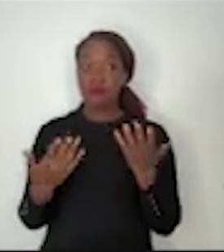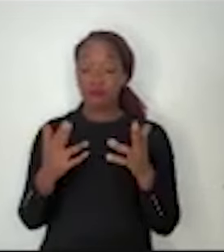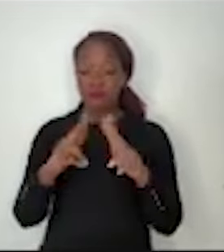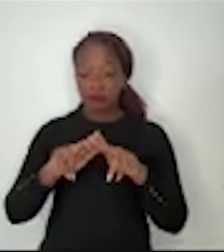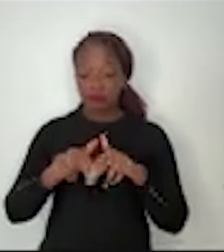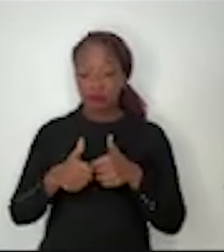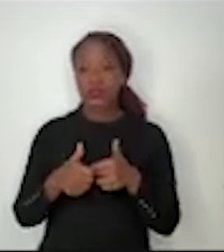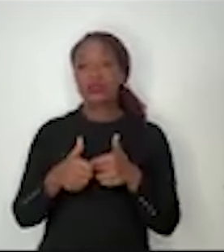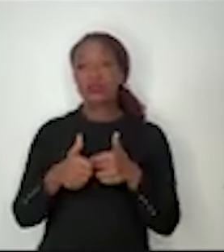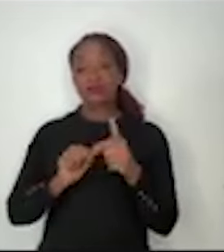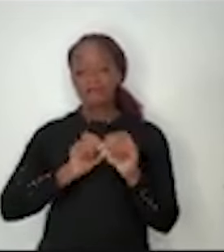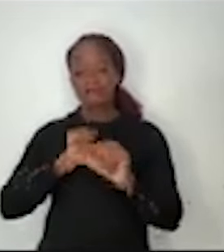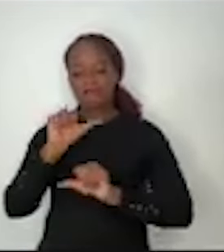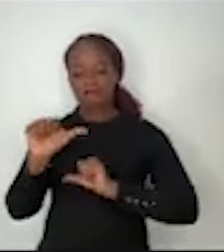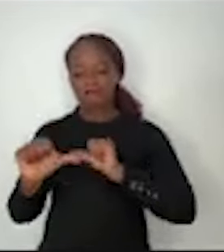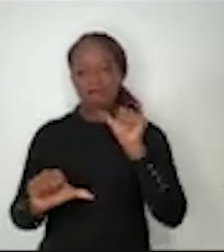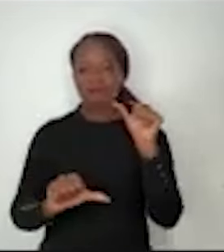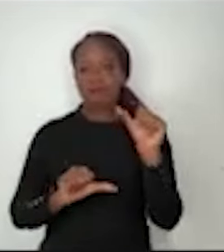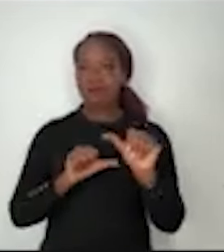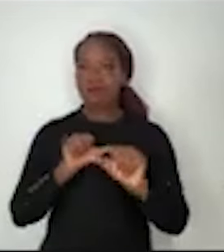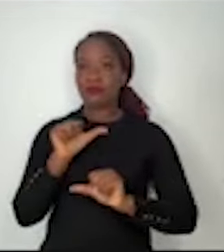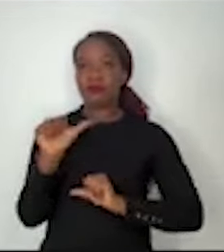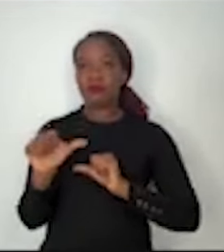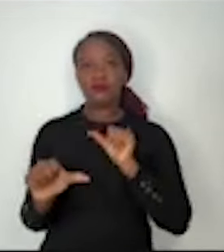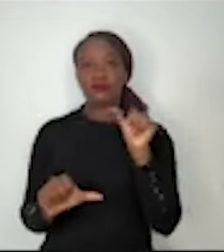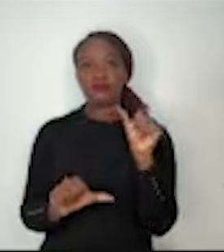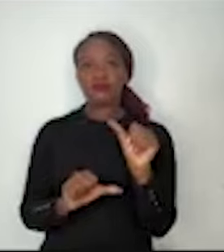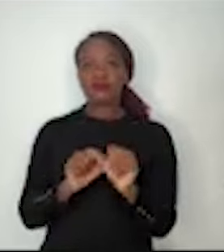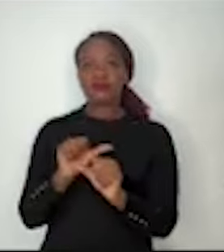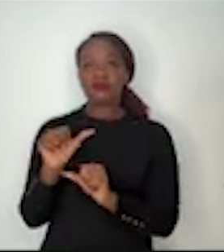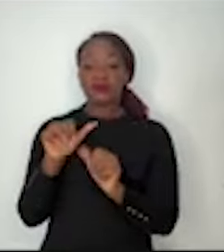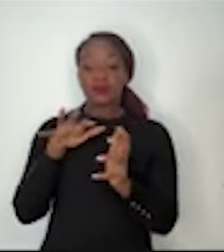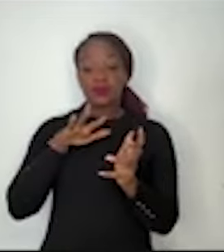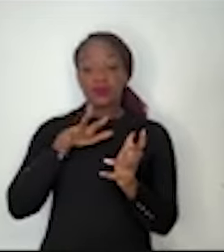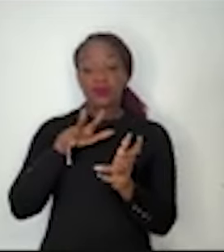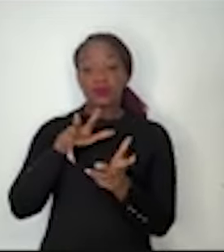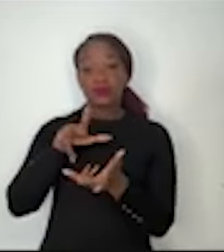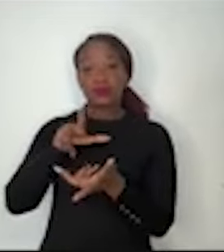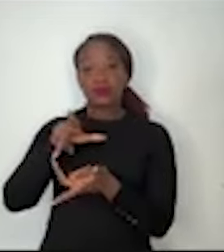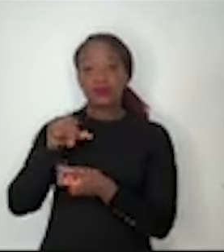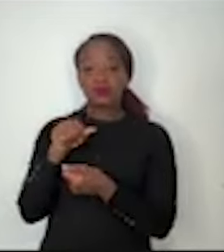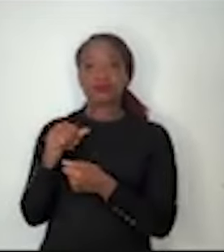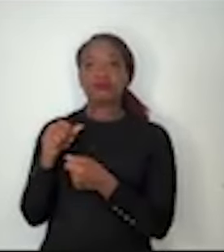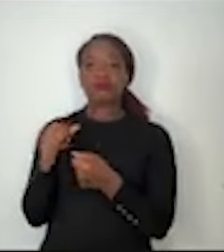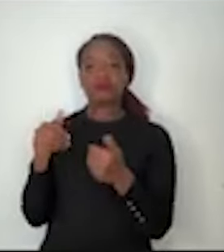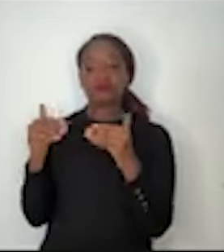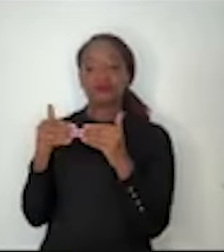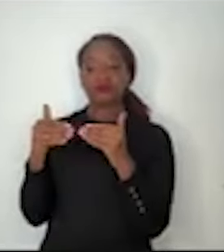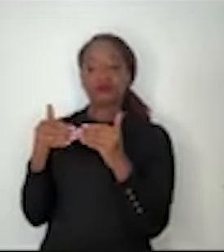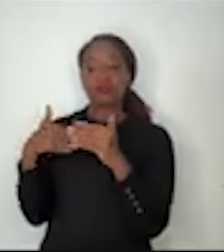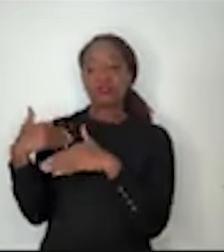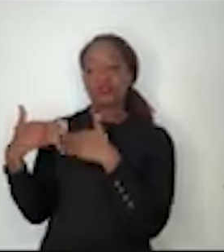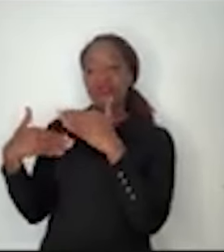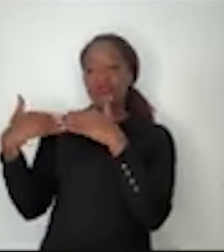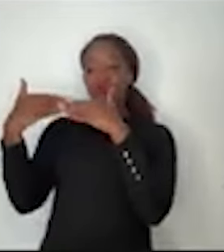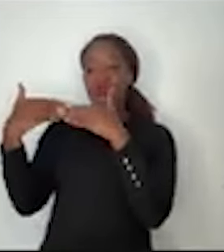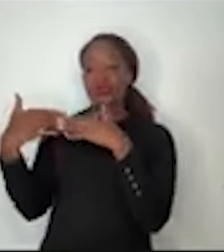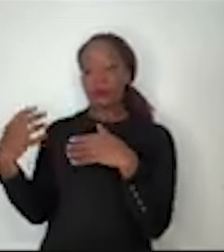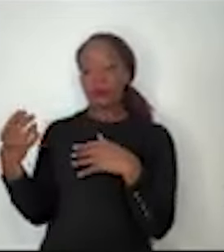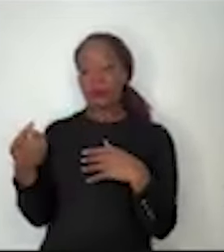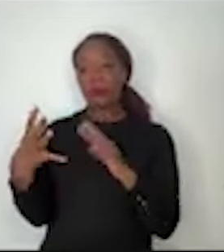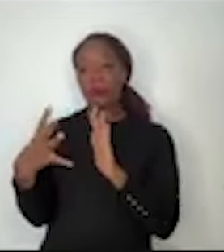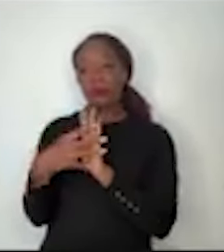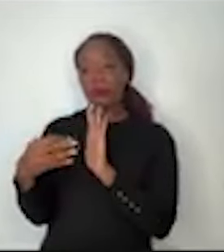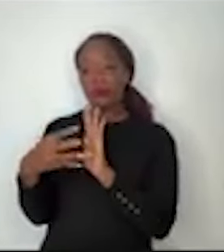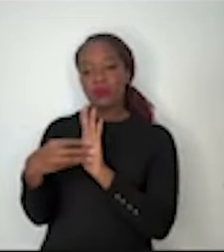transformação pela qual passou o mundo com o desenvolvimento de novos modelos de negócios. Hoje em